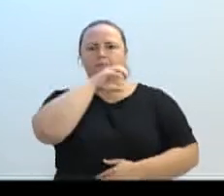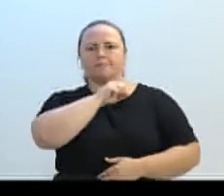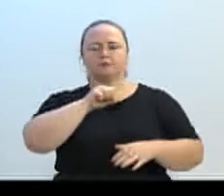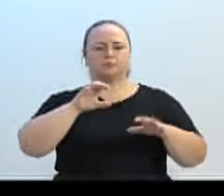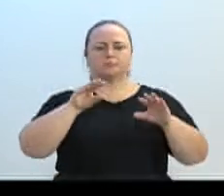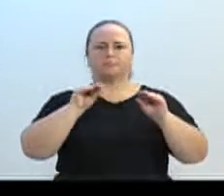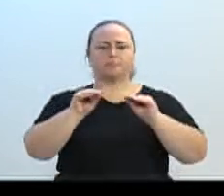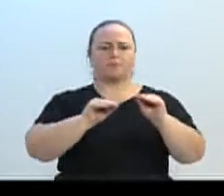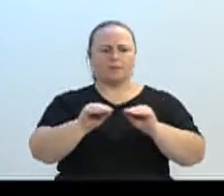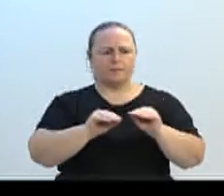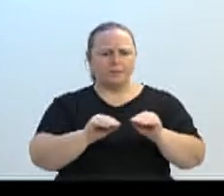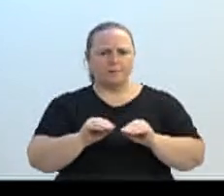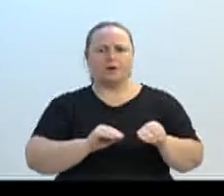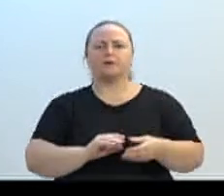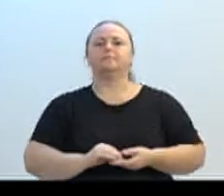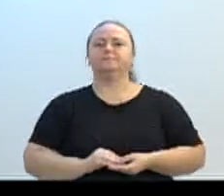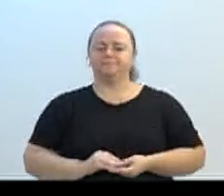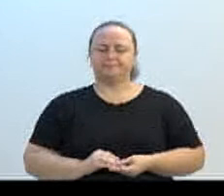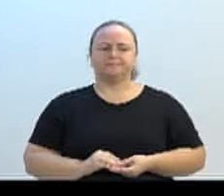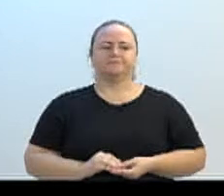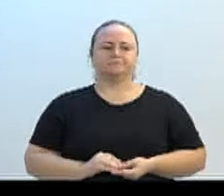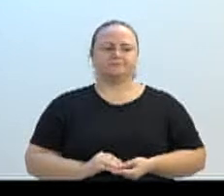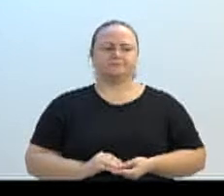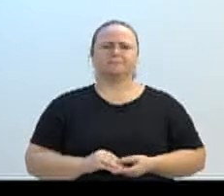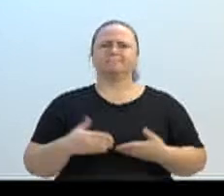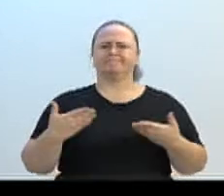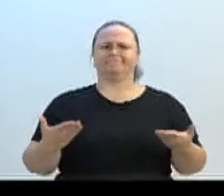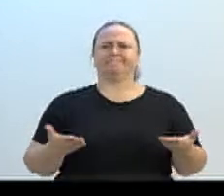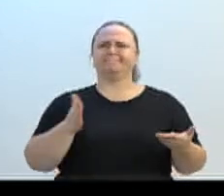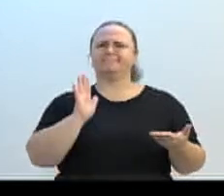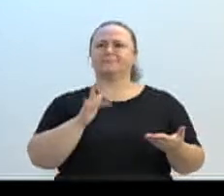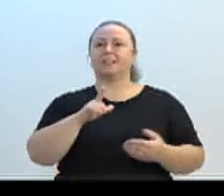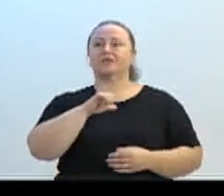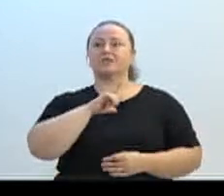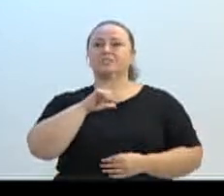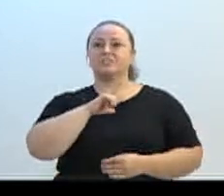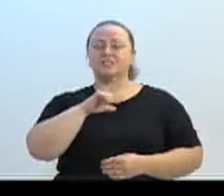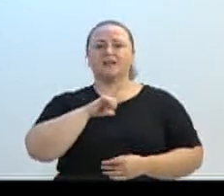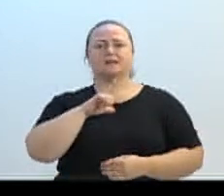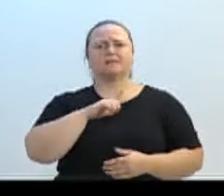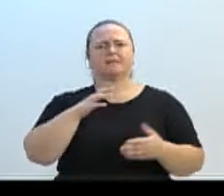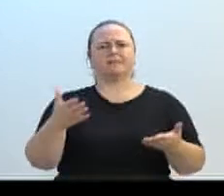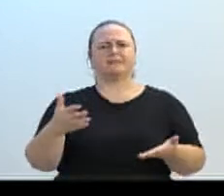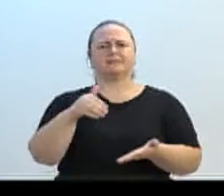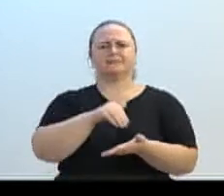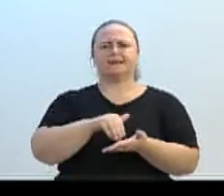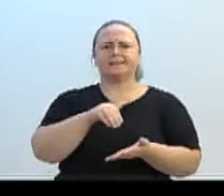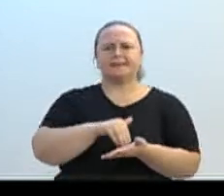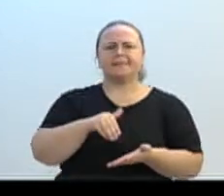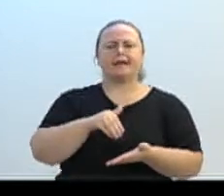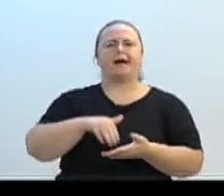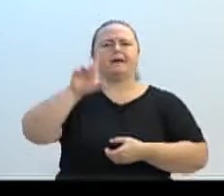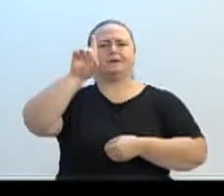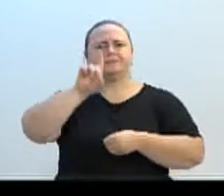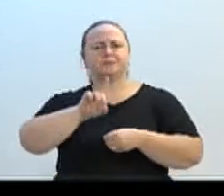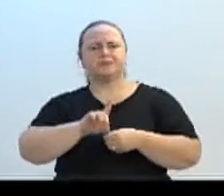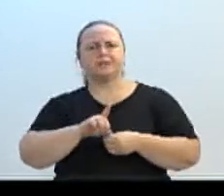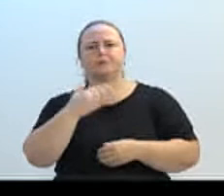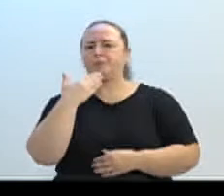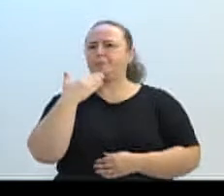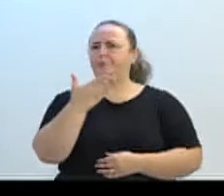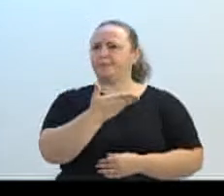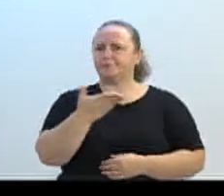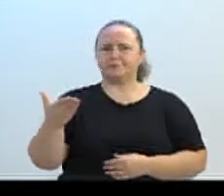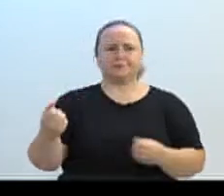ontem, vereador Becker, e já tem papagaio de pereca, vereador Becker, lá, secretário, diretor, lá, botando foto, dizendo que também pediu essa academia,